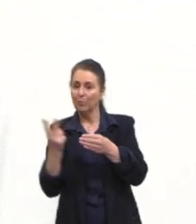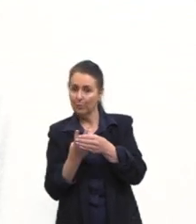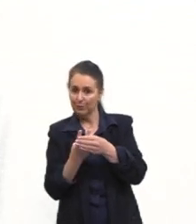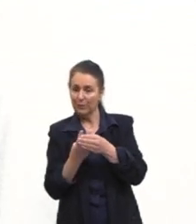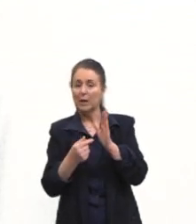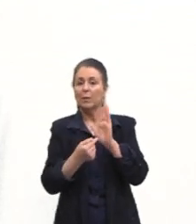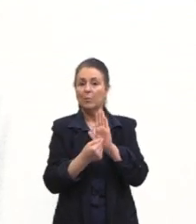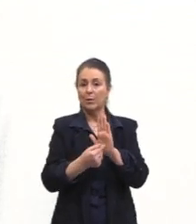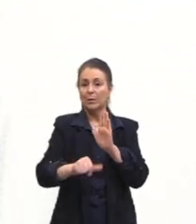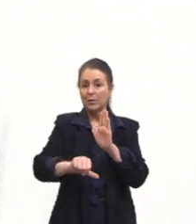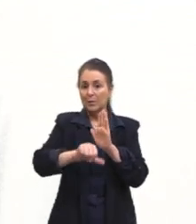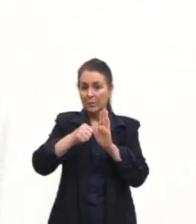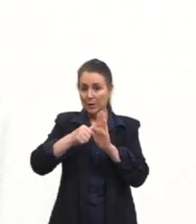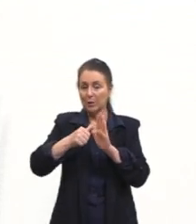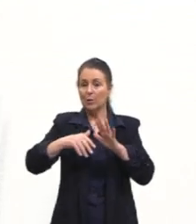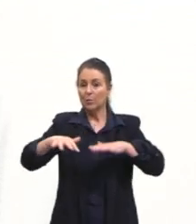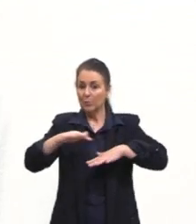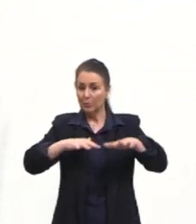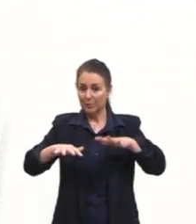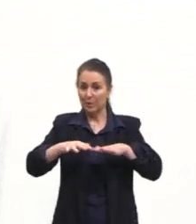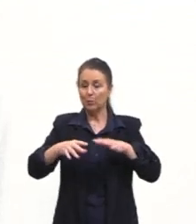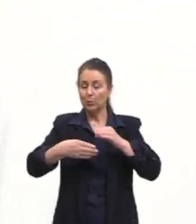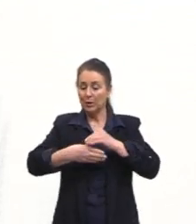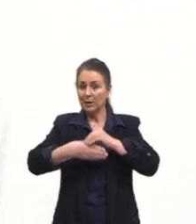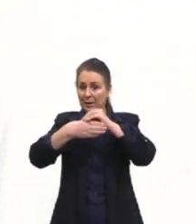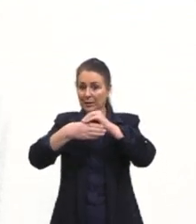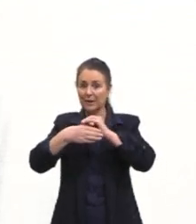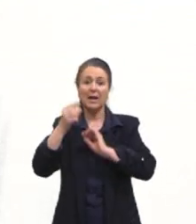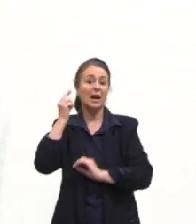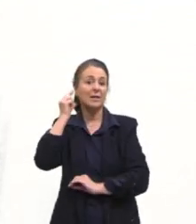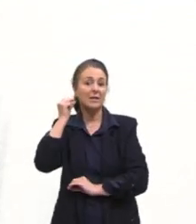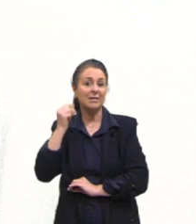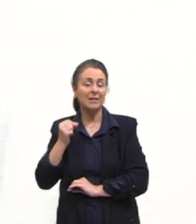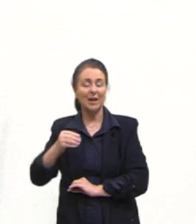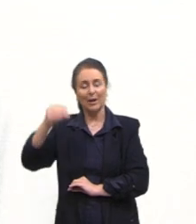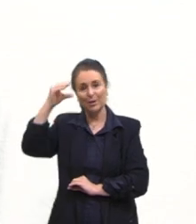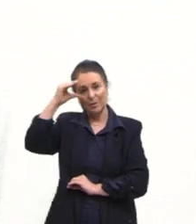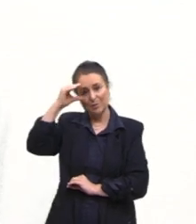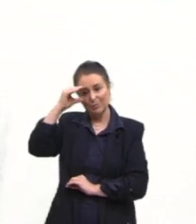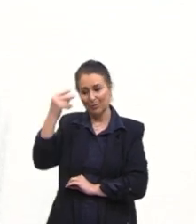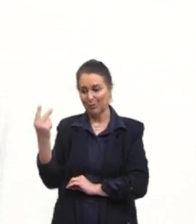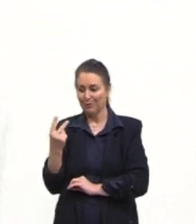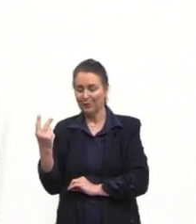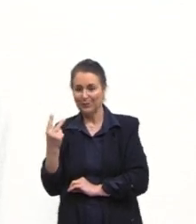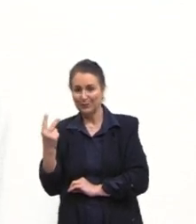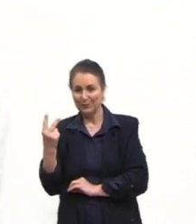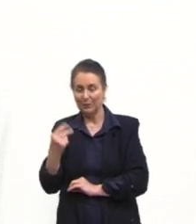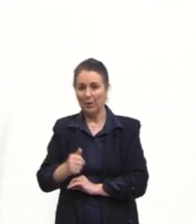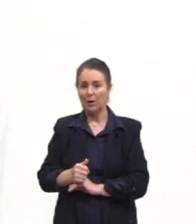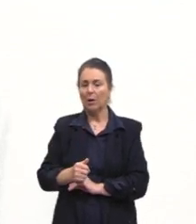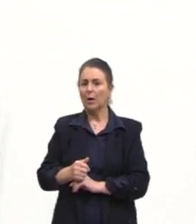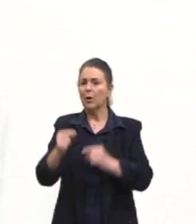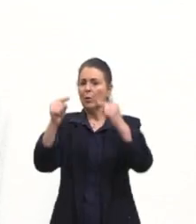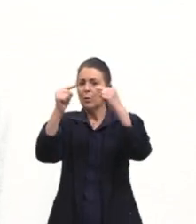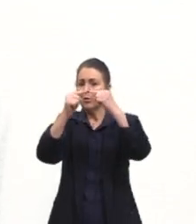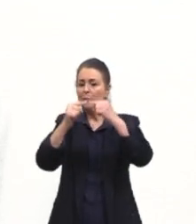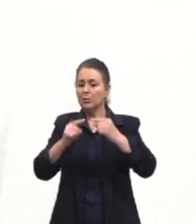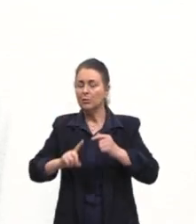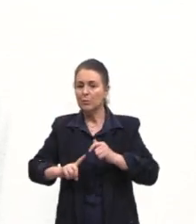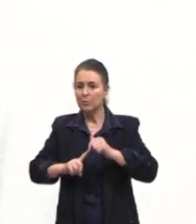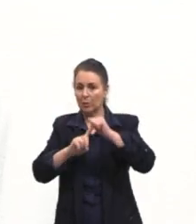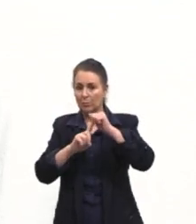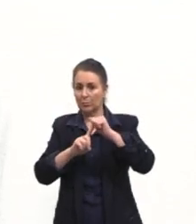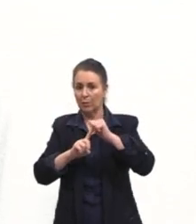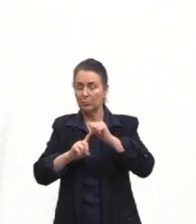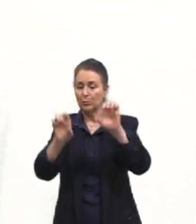no Brasil, liderado por Oswaldo de Andrade e a Tarsila do Amaral. A finalidade principal era de estruturar uma cultura de